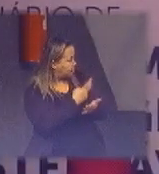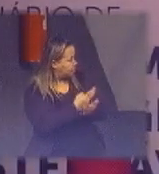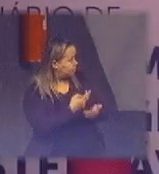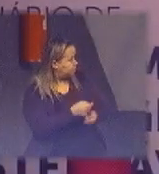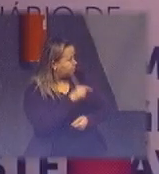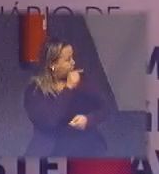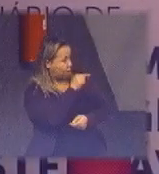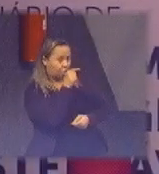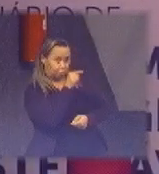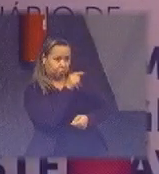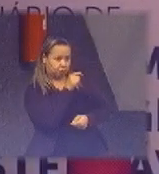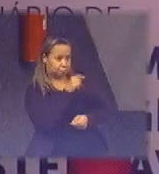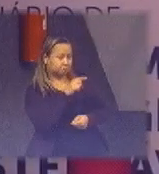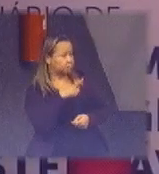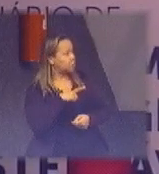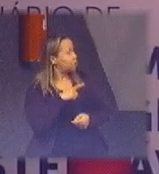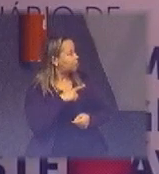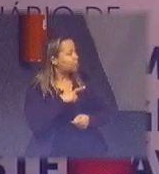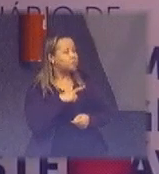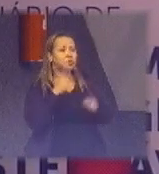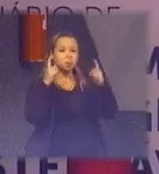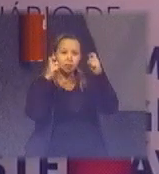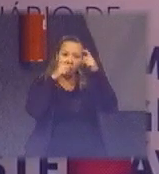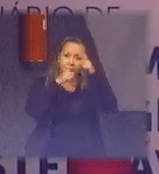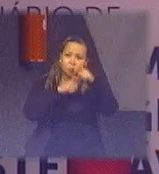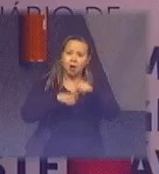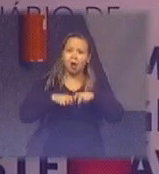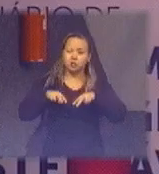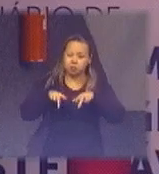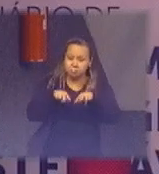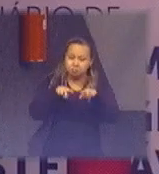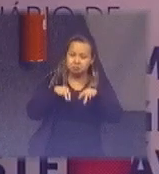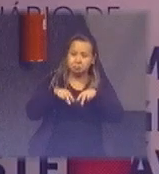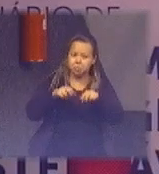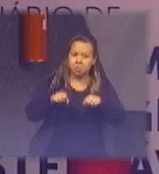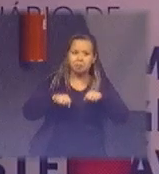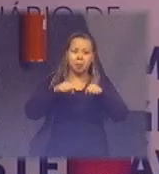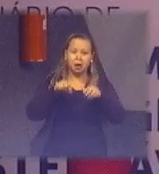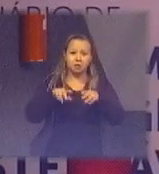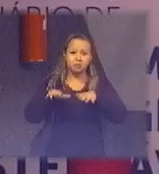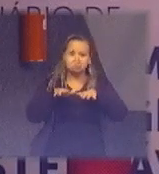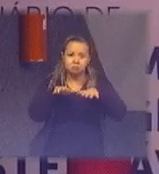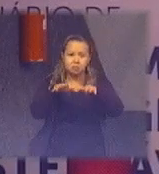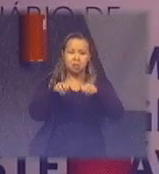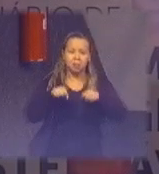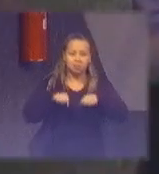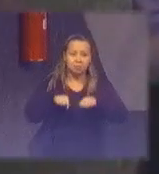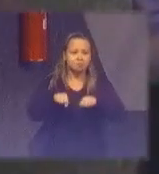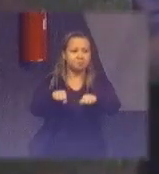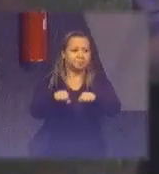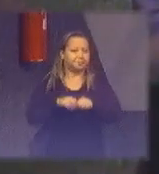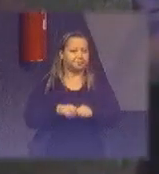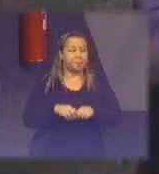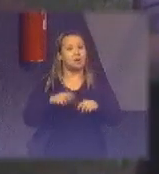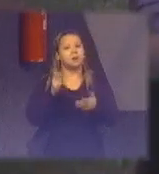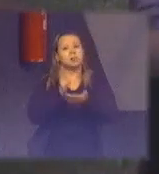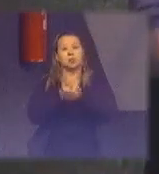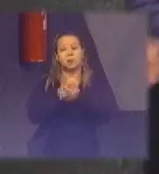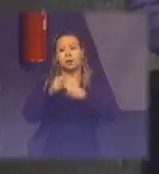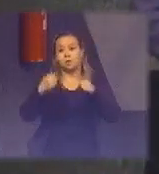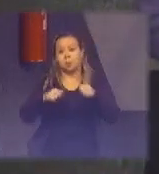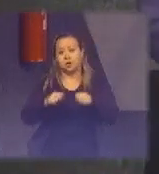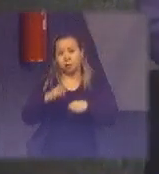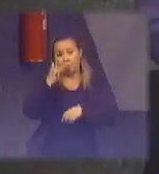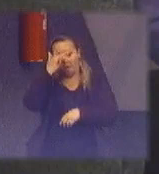de locomoção. Dificuldades no sentido de precisar sempre que alguém empurrasse a cadeira dela. E,